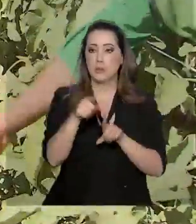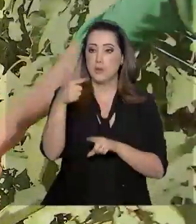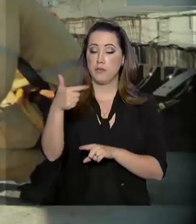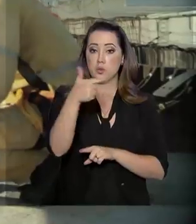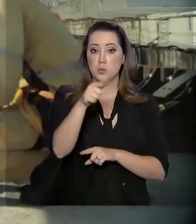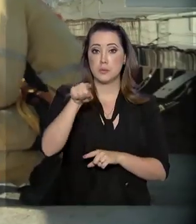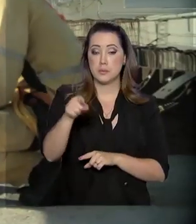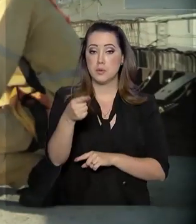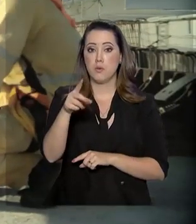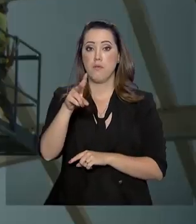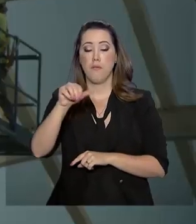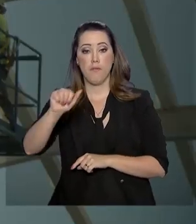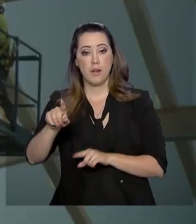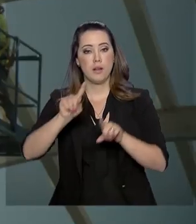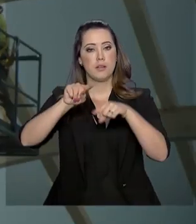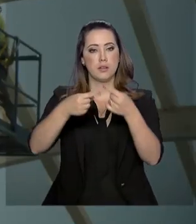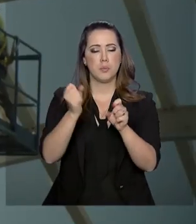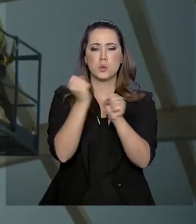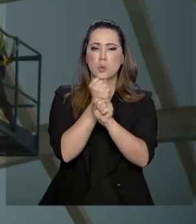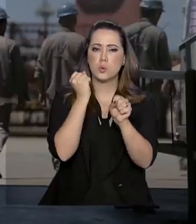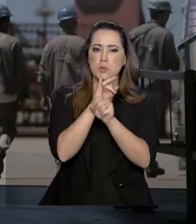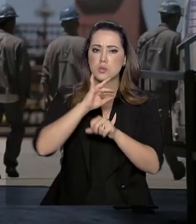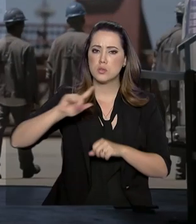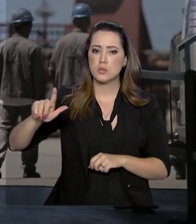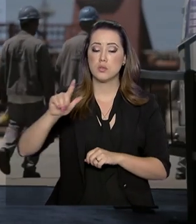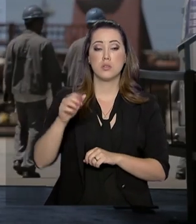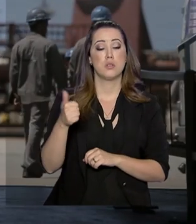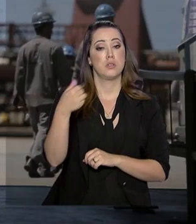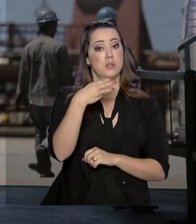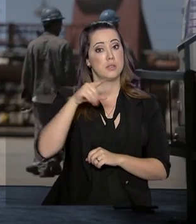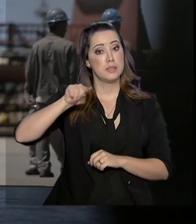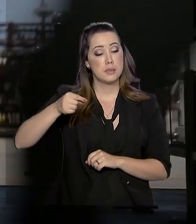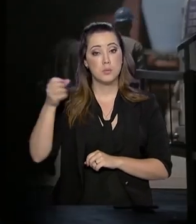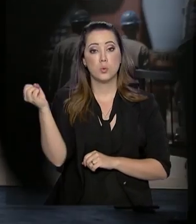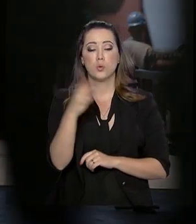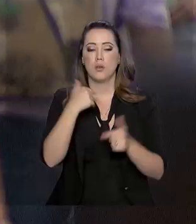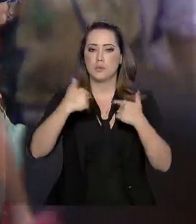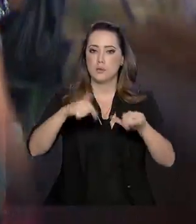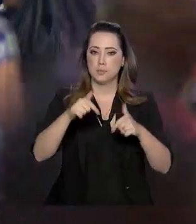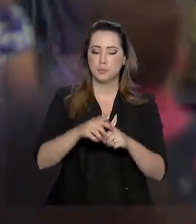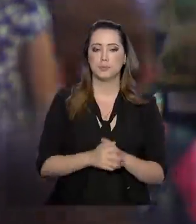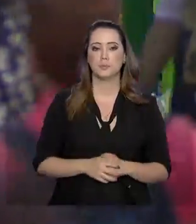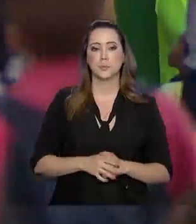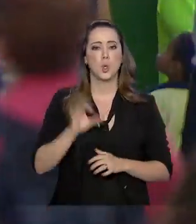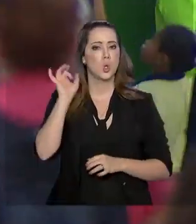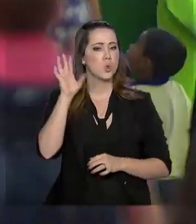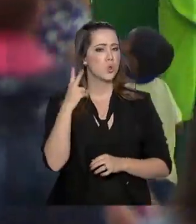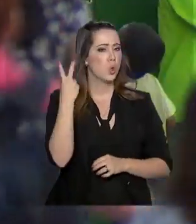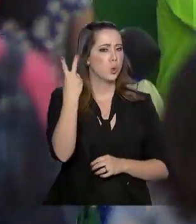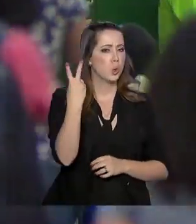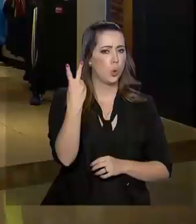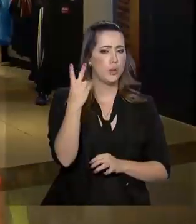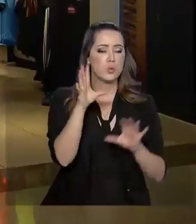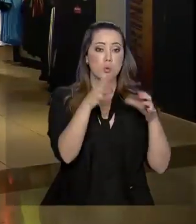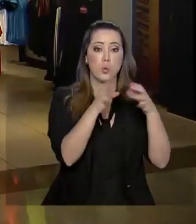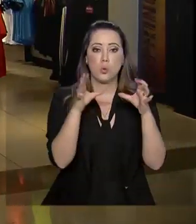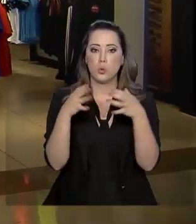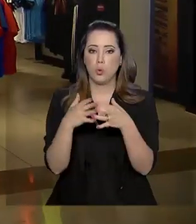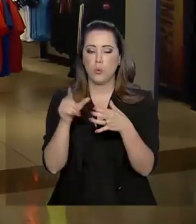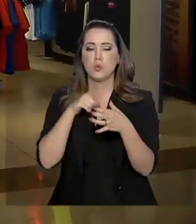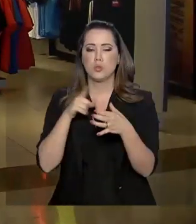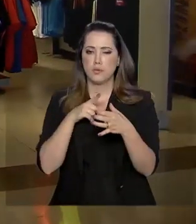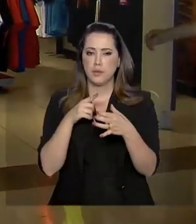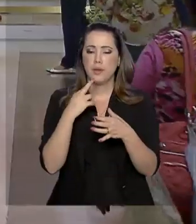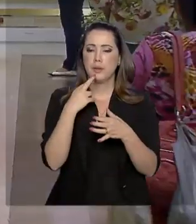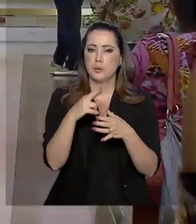vagas. Depois aparece a construção civil, com 13 mil novos postos de trabalho. Apenas dois setores apresentaram resultado